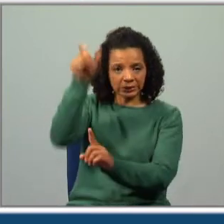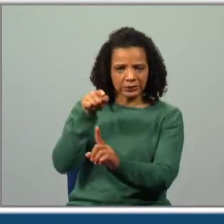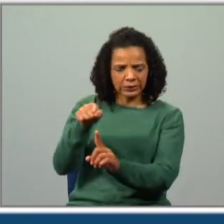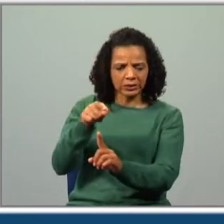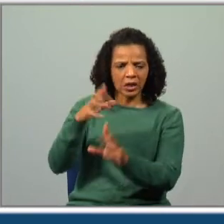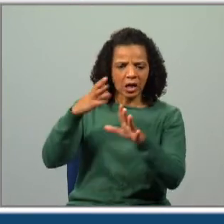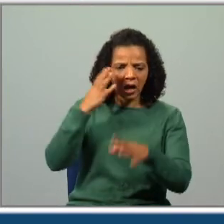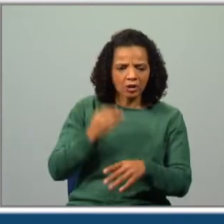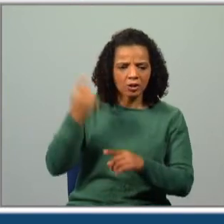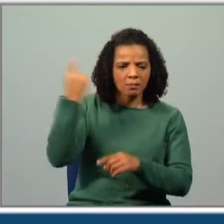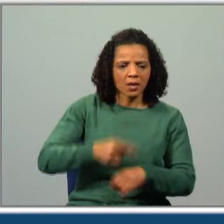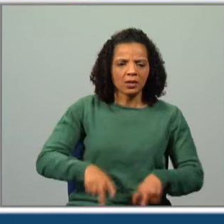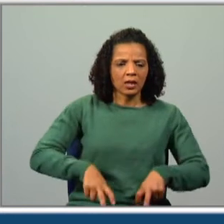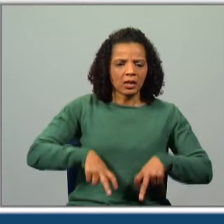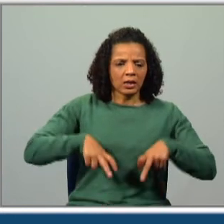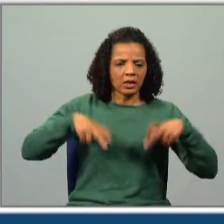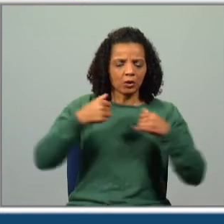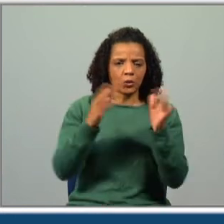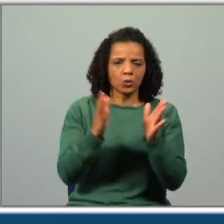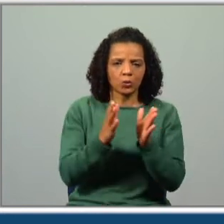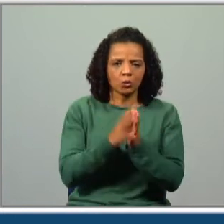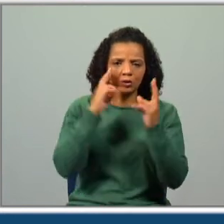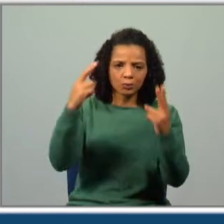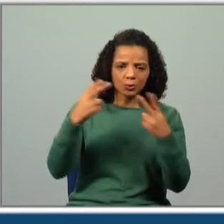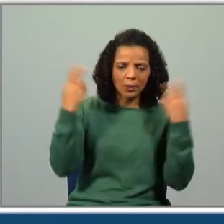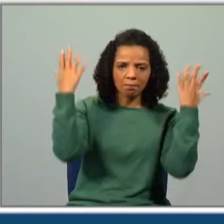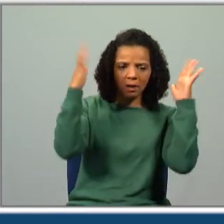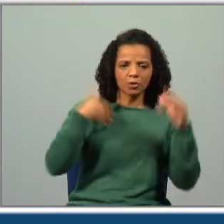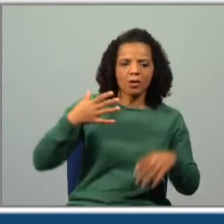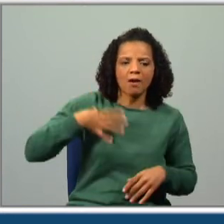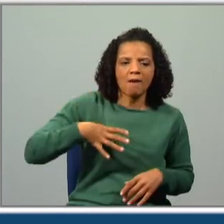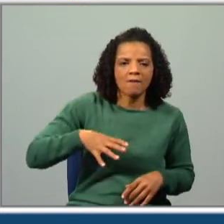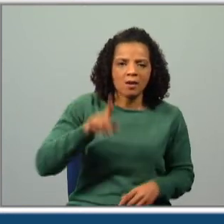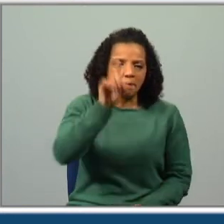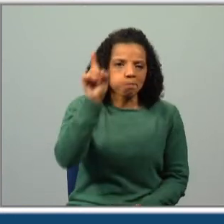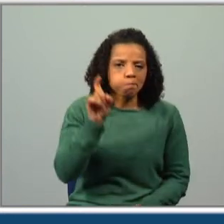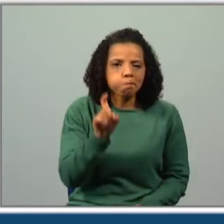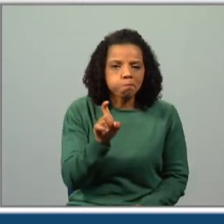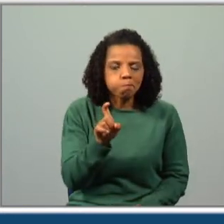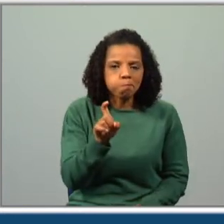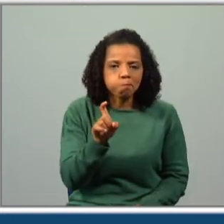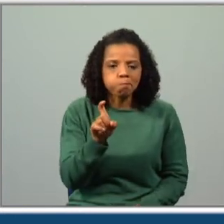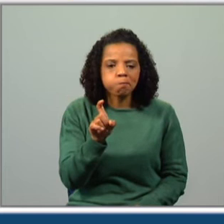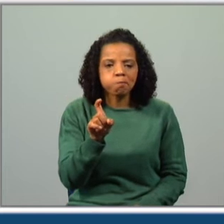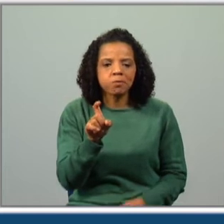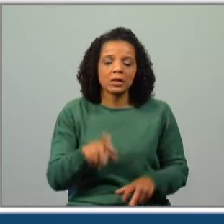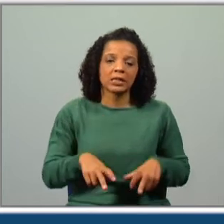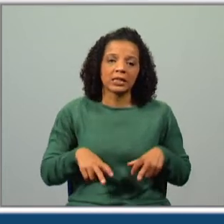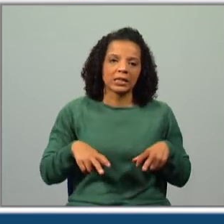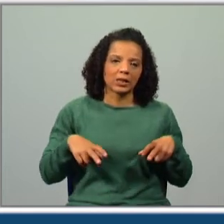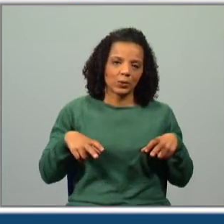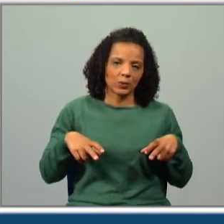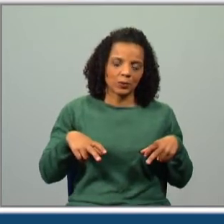de ser riquíssimo para que todos lhe batessem palmas. Quero ser, e aqui novamente temos um espaço em branco, rico.